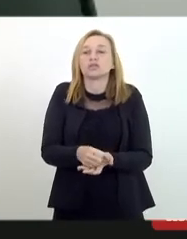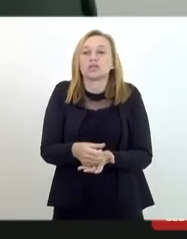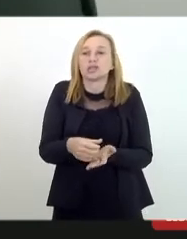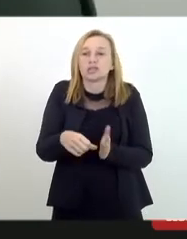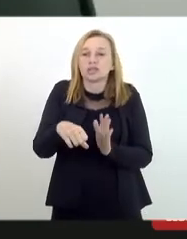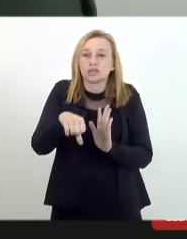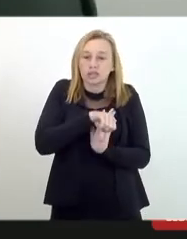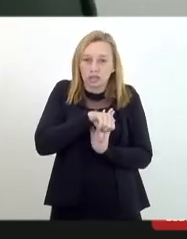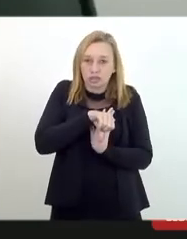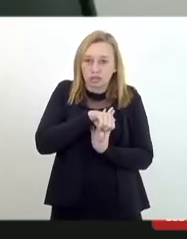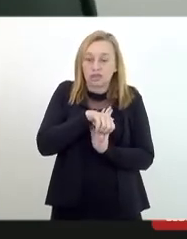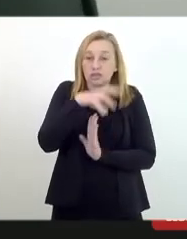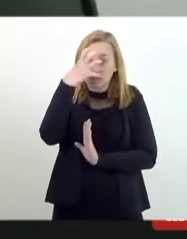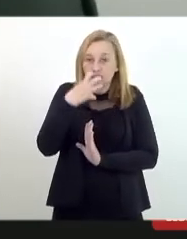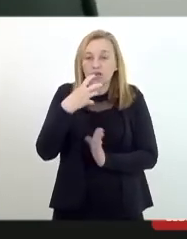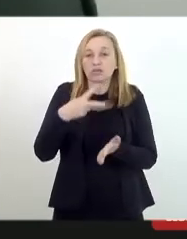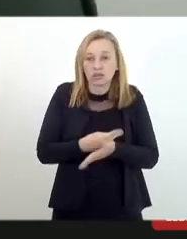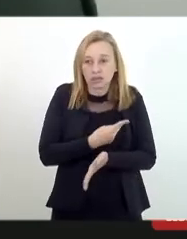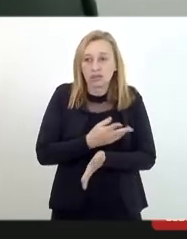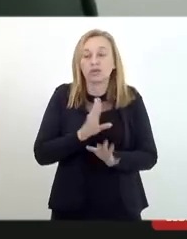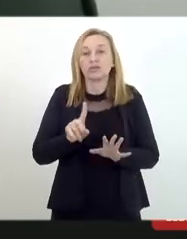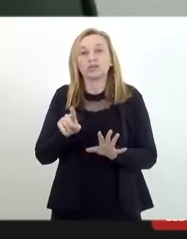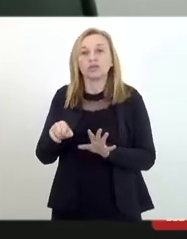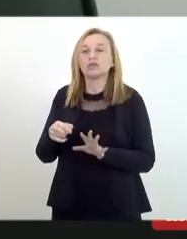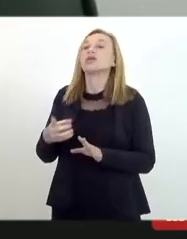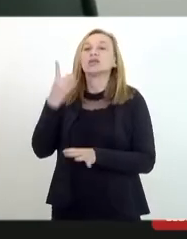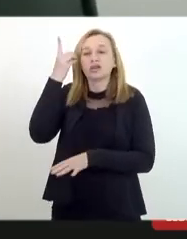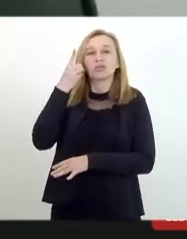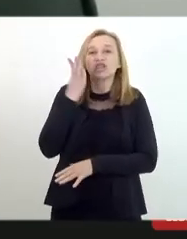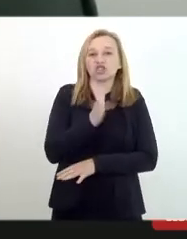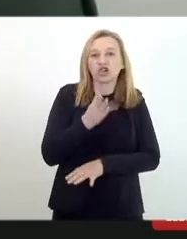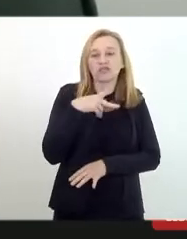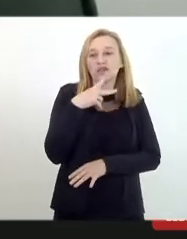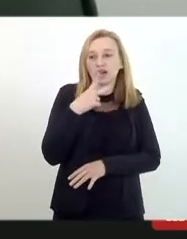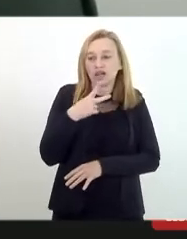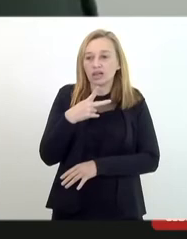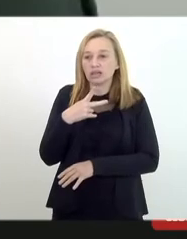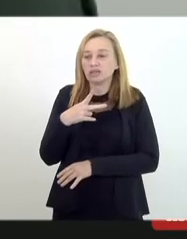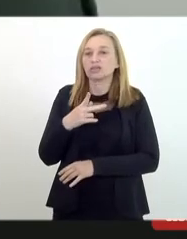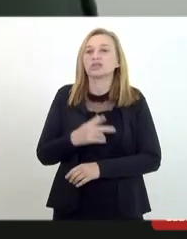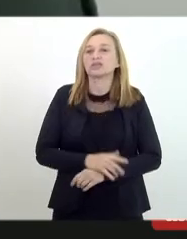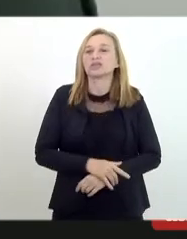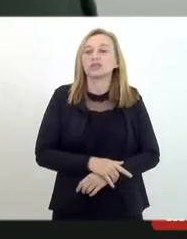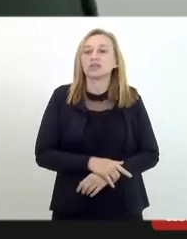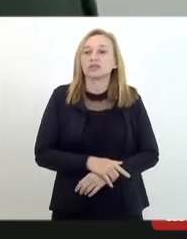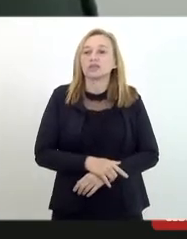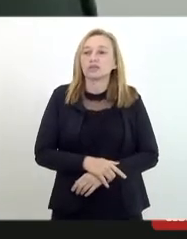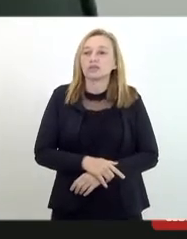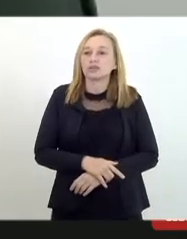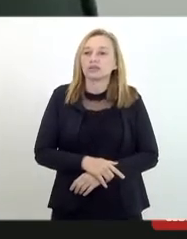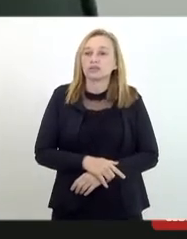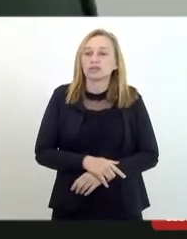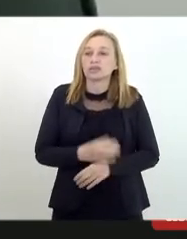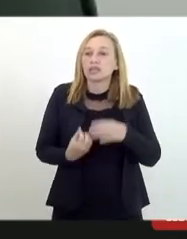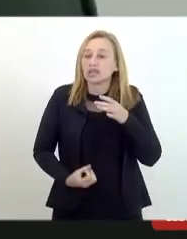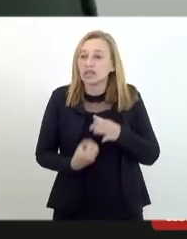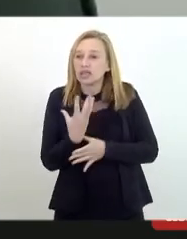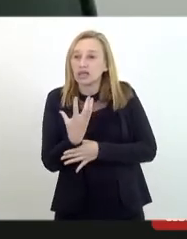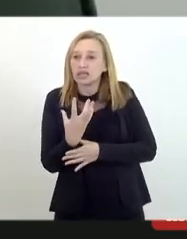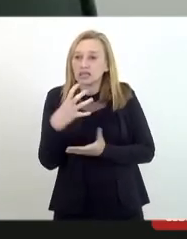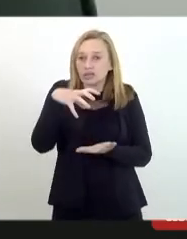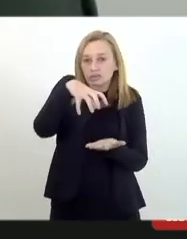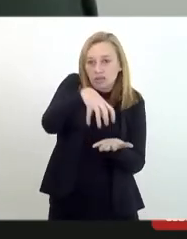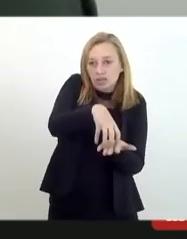ocorrido. E aí, deputada, já me antecipando de trás para frente sobre essa criação da rede,